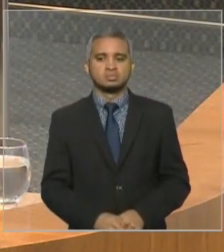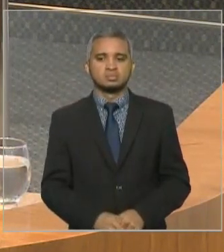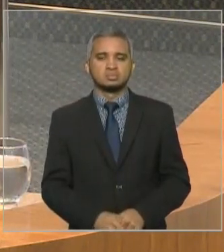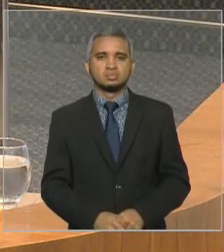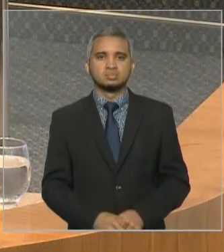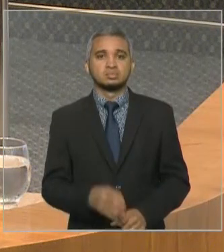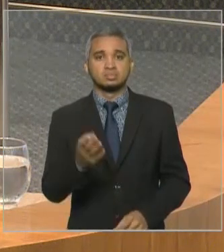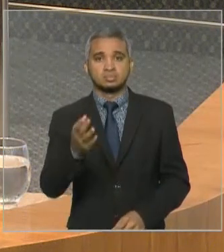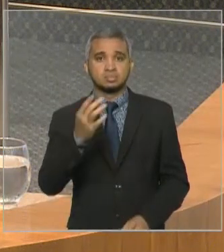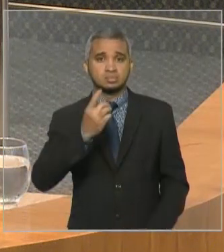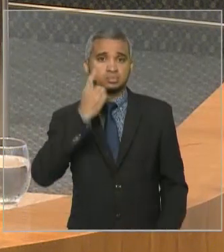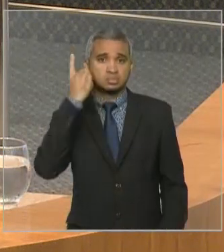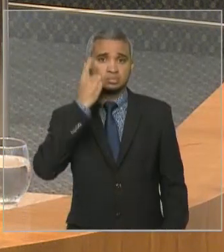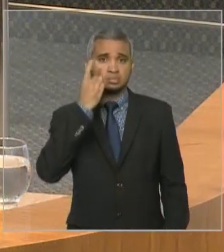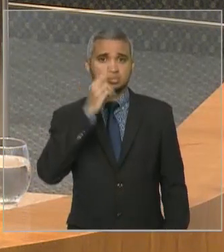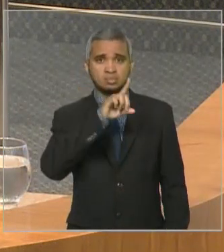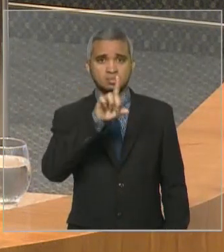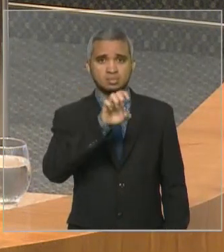Zé Inácio, por favor.